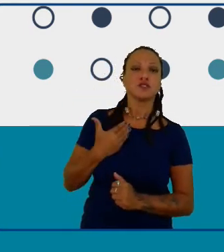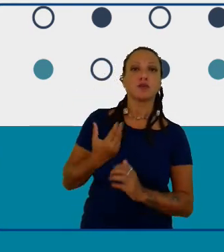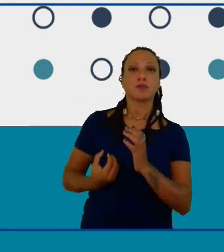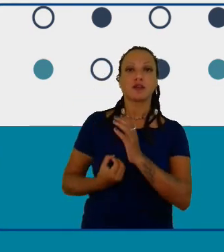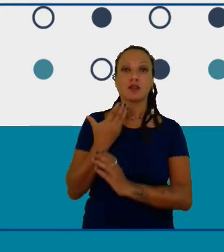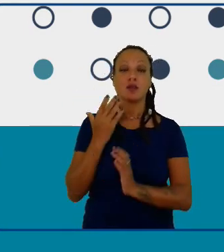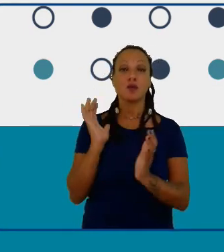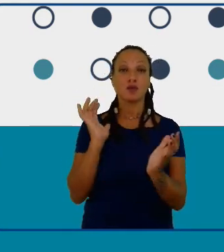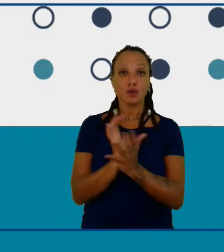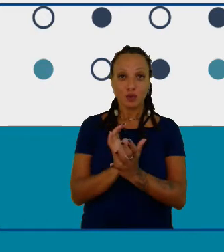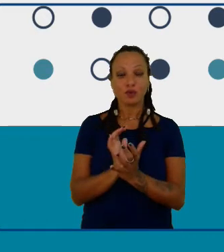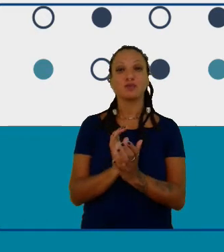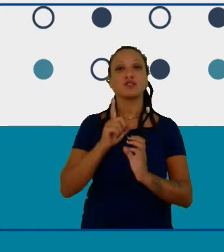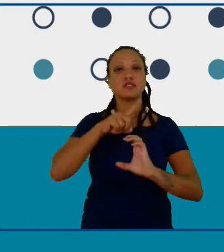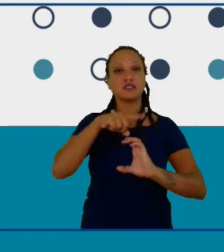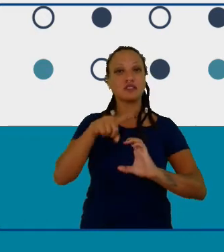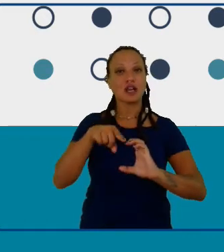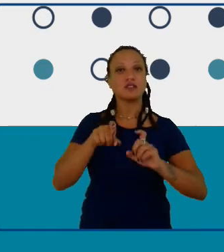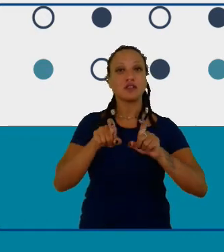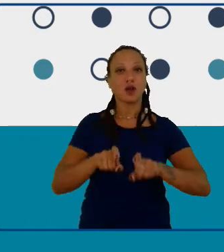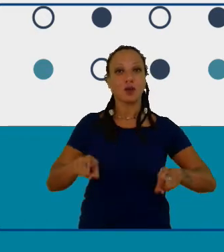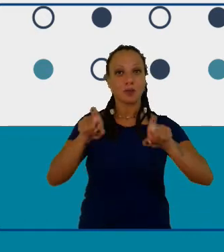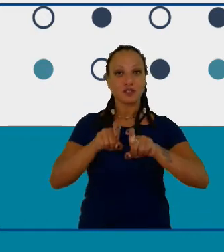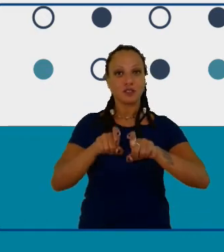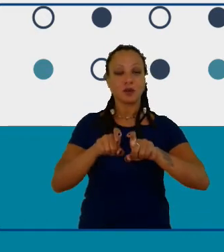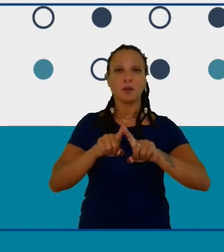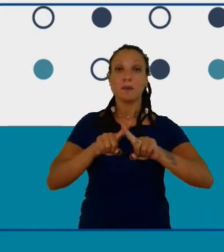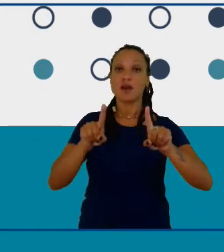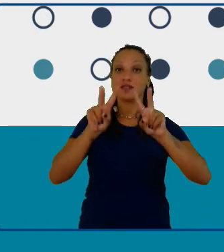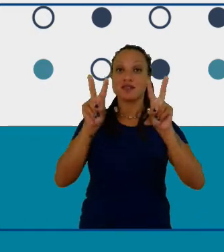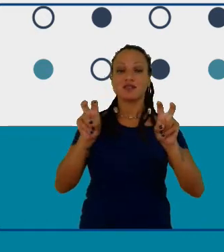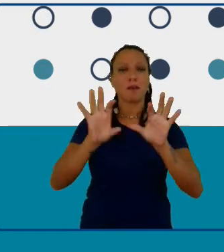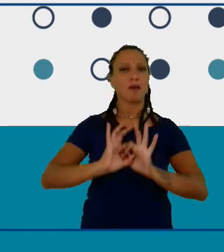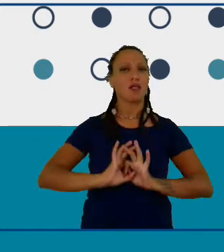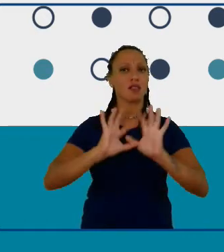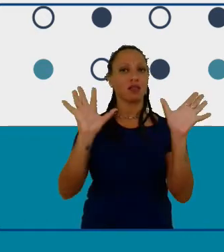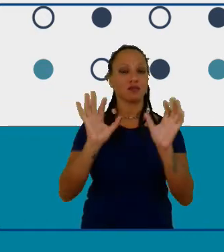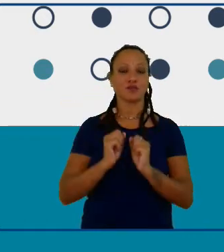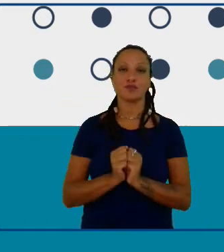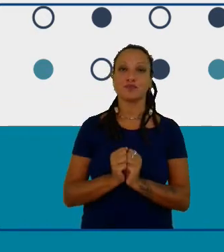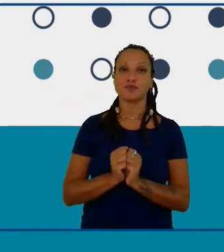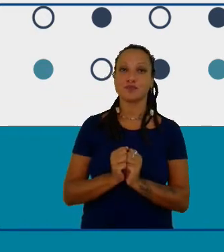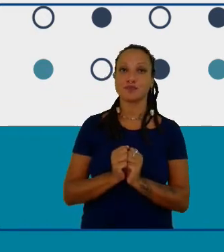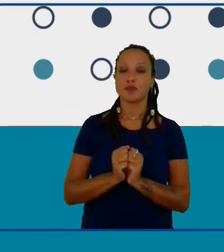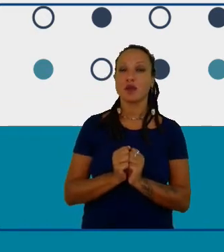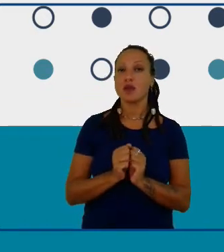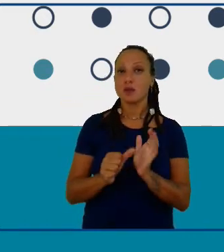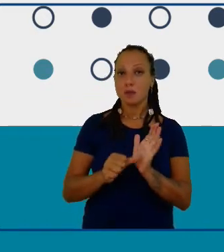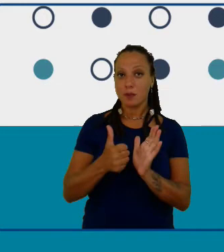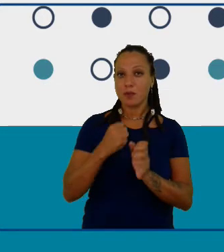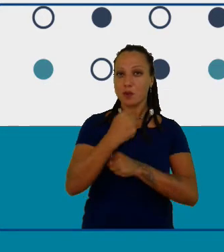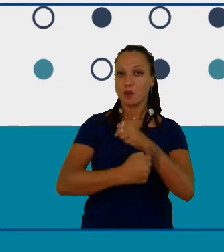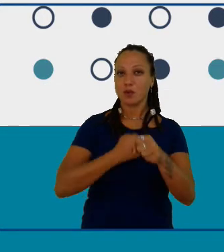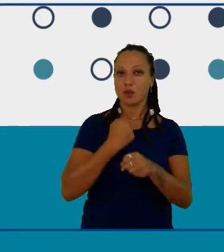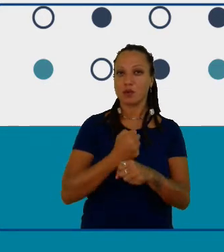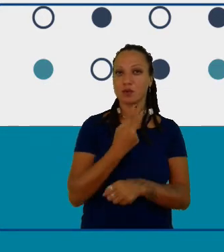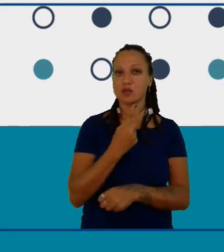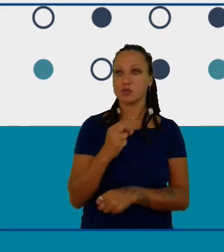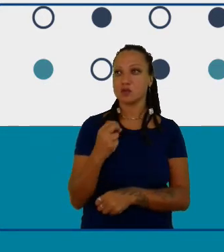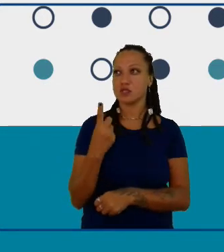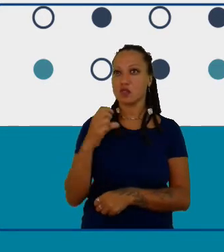e aí com um tema livre né o primeiro ano que foi 2018 foi 2019